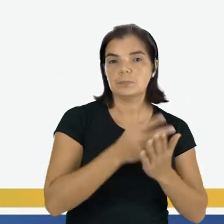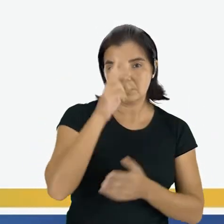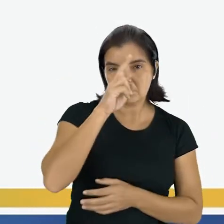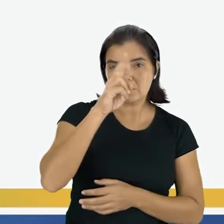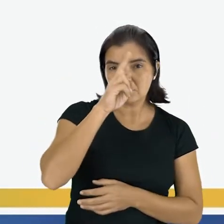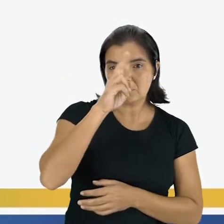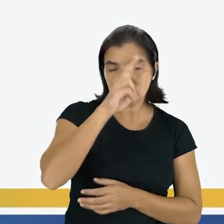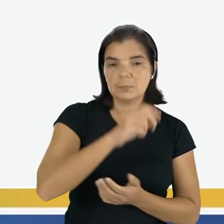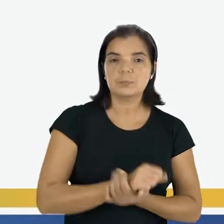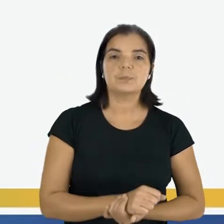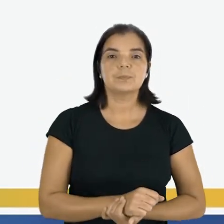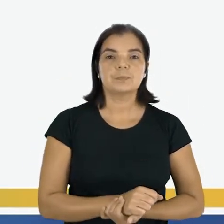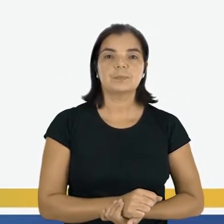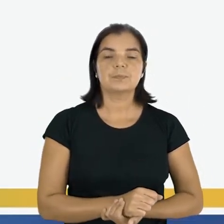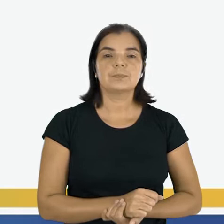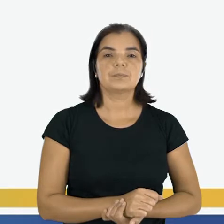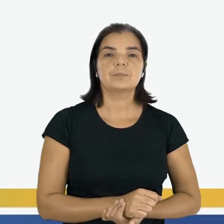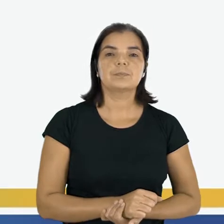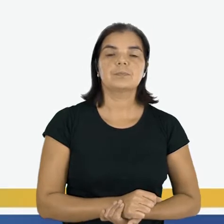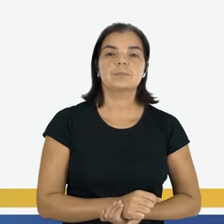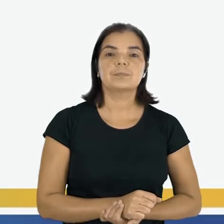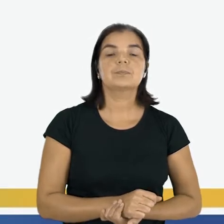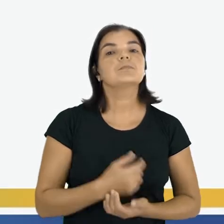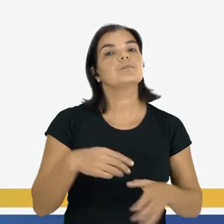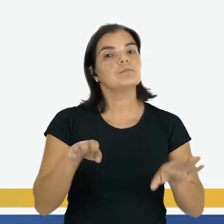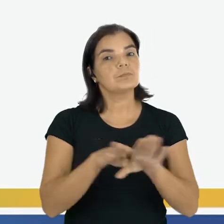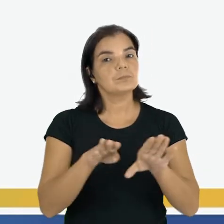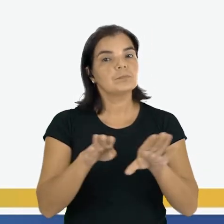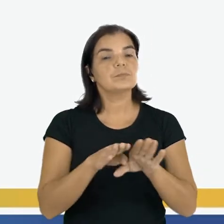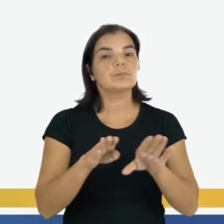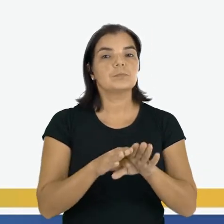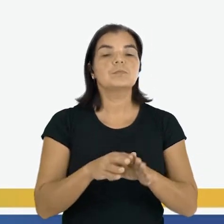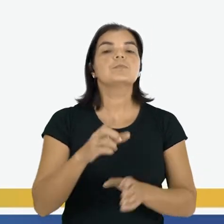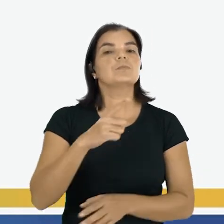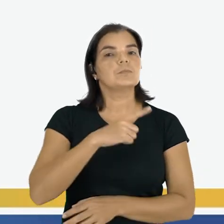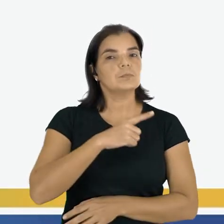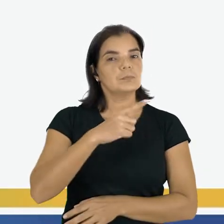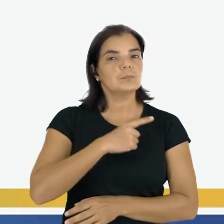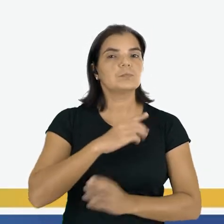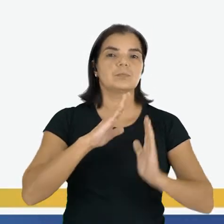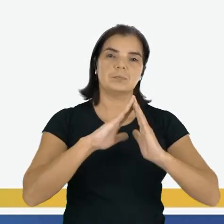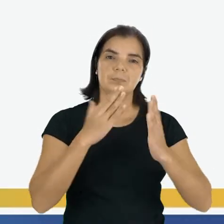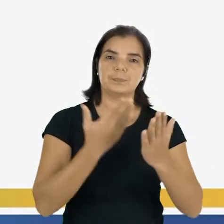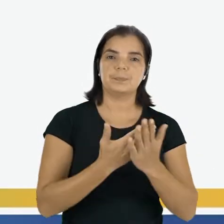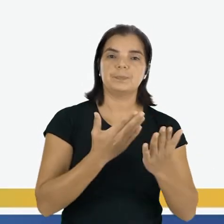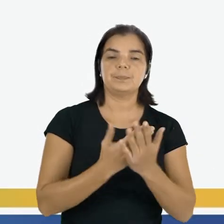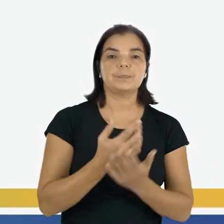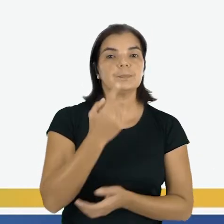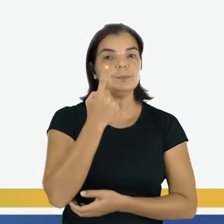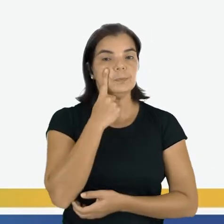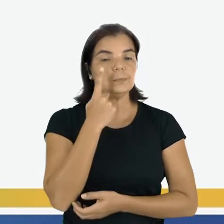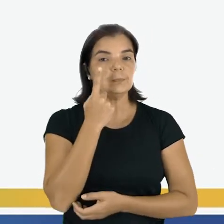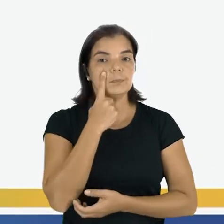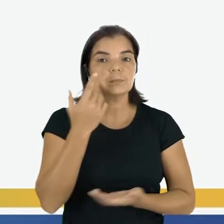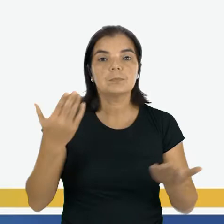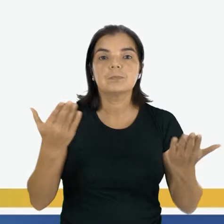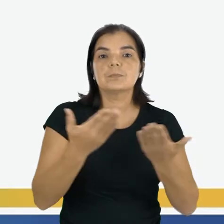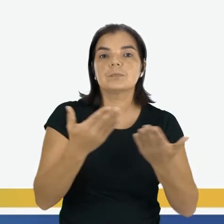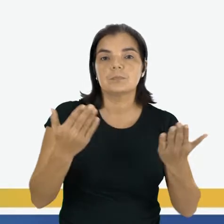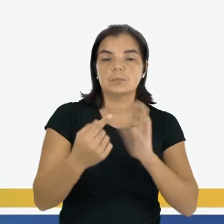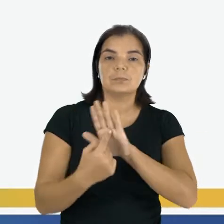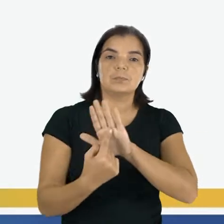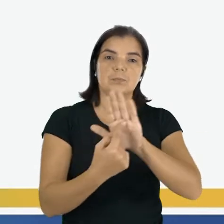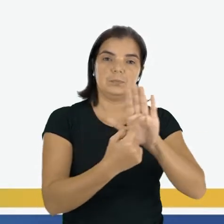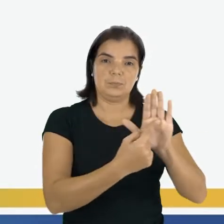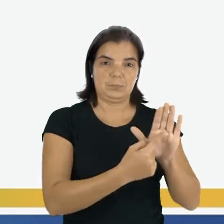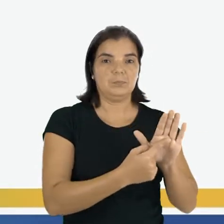Eu mostrei a maquete da minha escola. Mostrei as dependências que tinha na minha escola. Vamos observar agora a